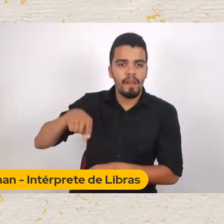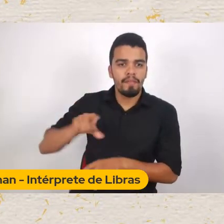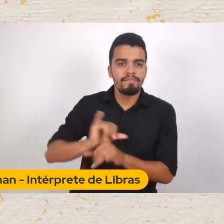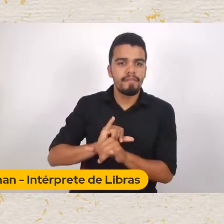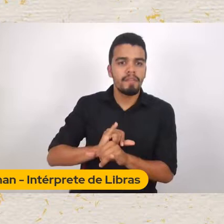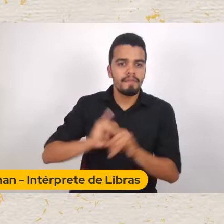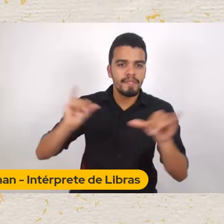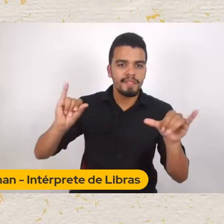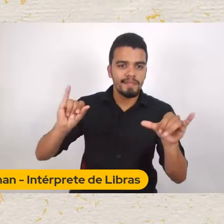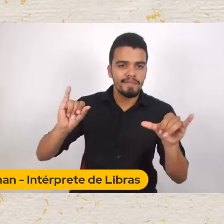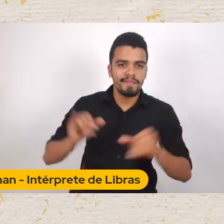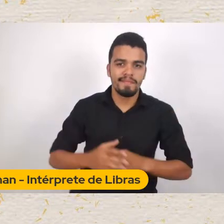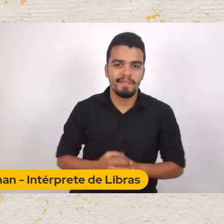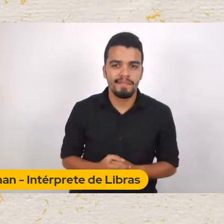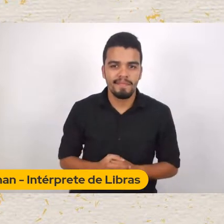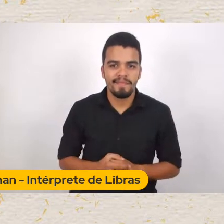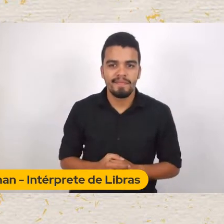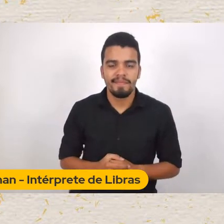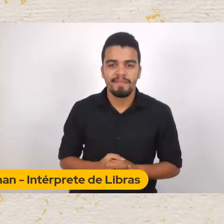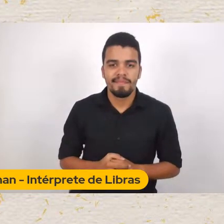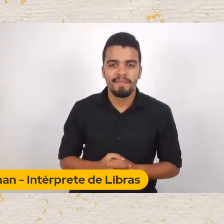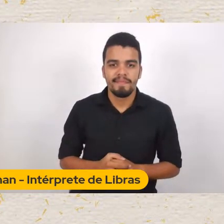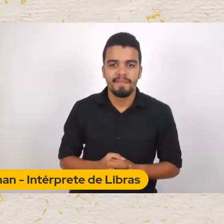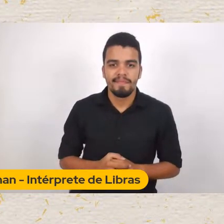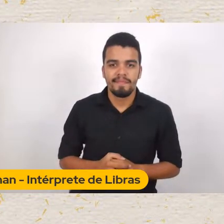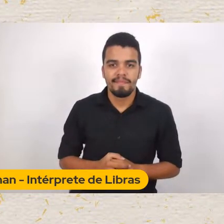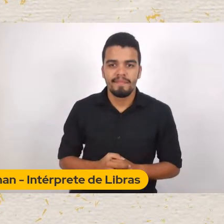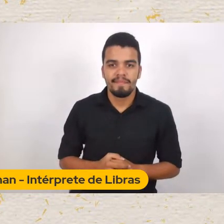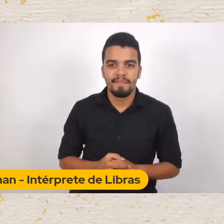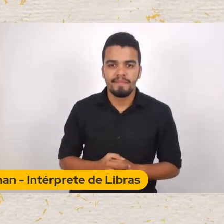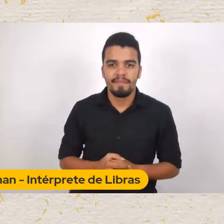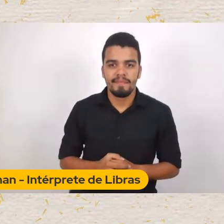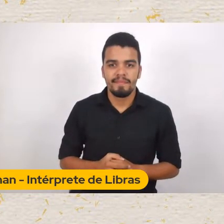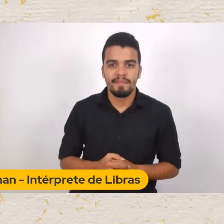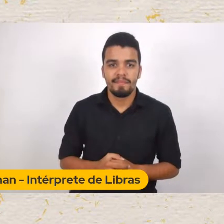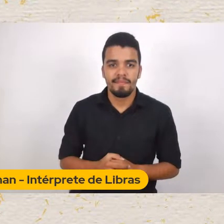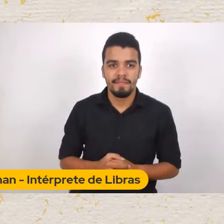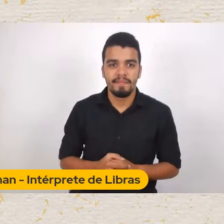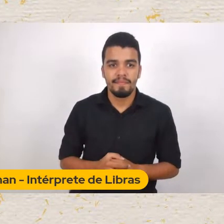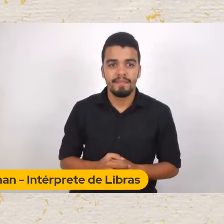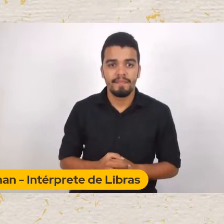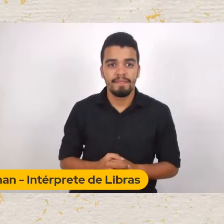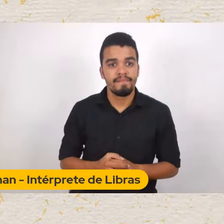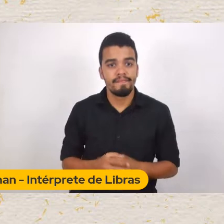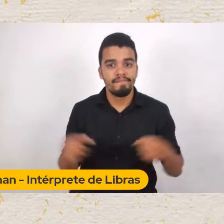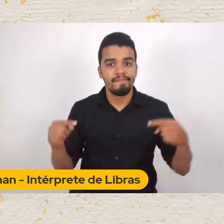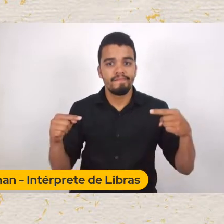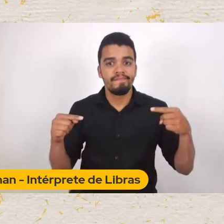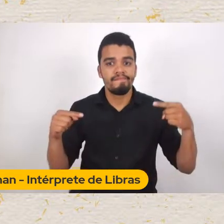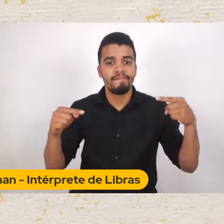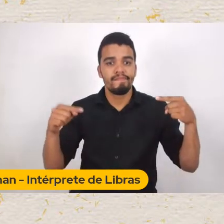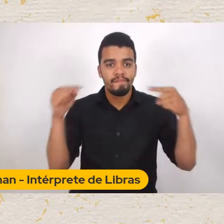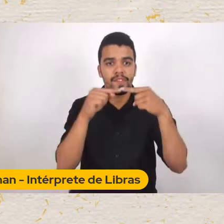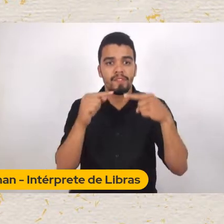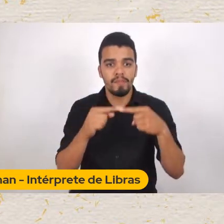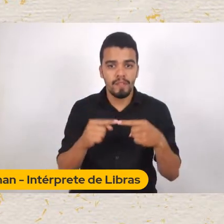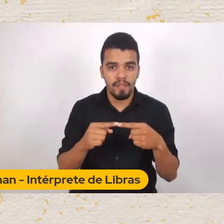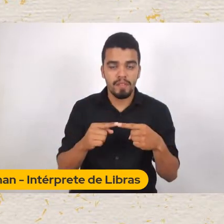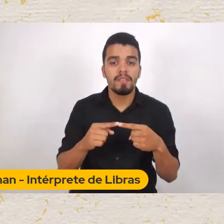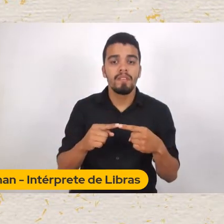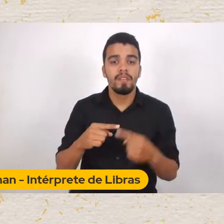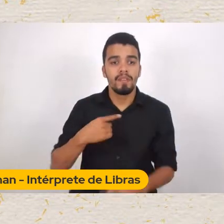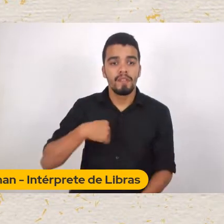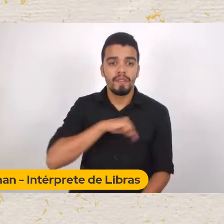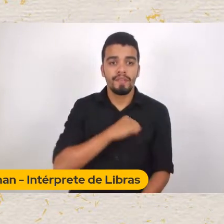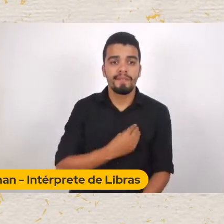denúncia Da precariedade Da segurança que nós vivemos Em